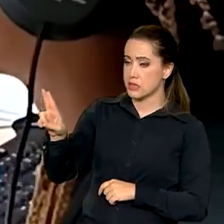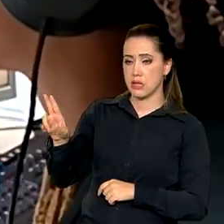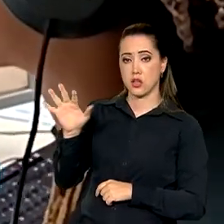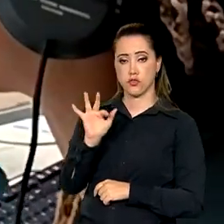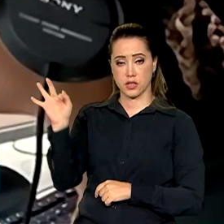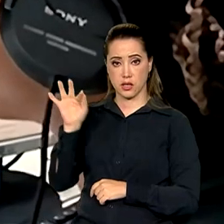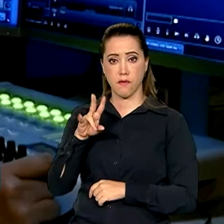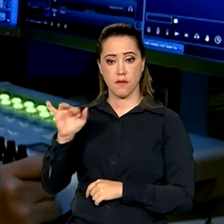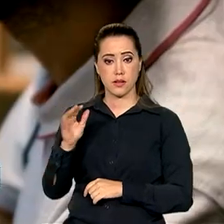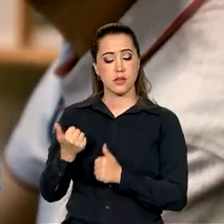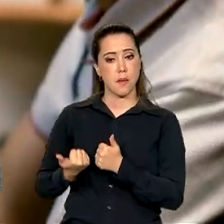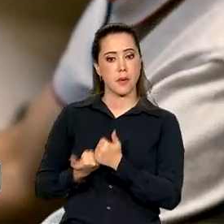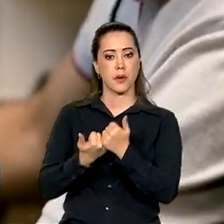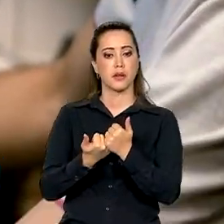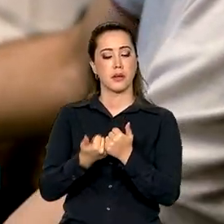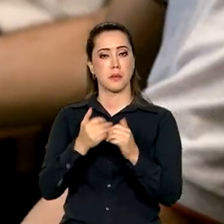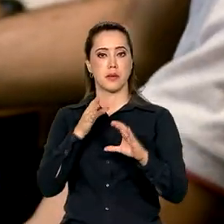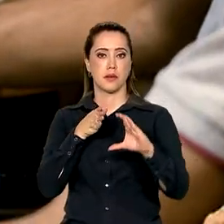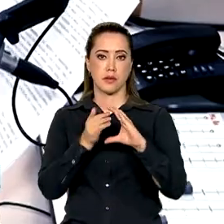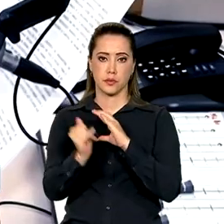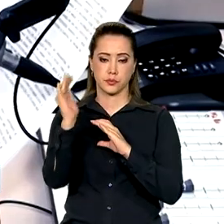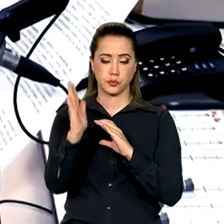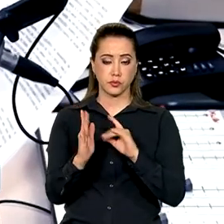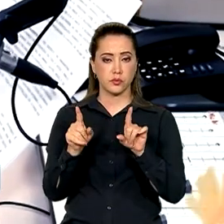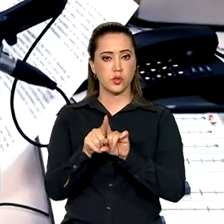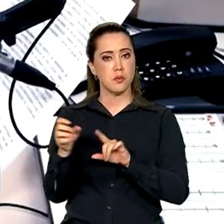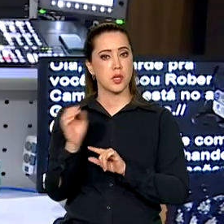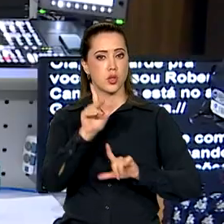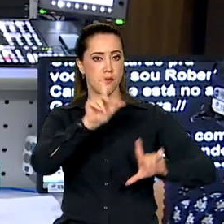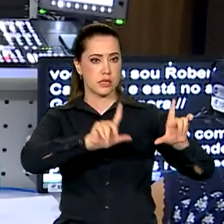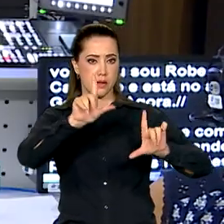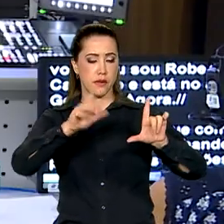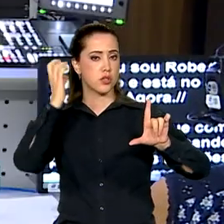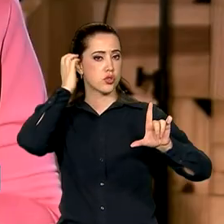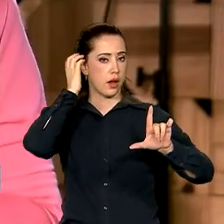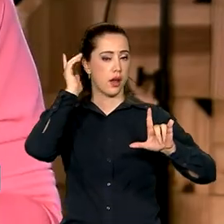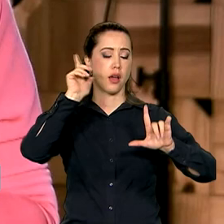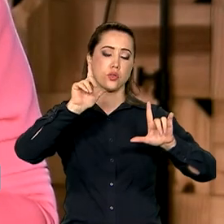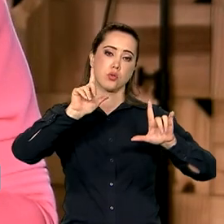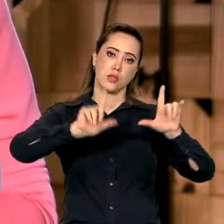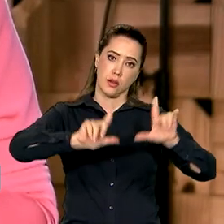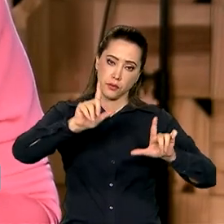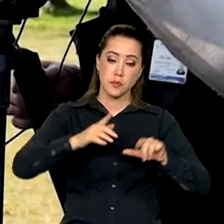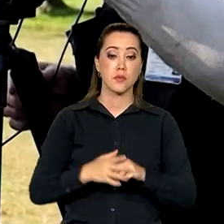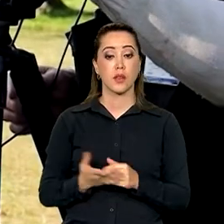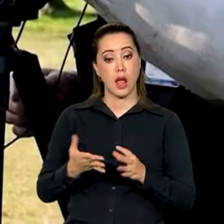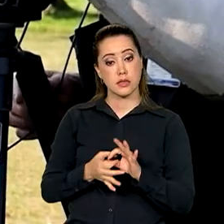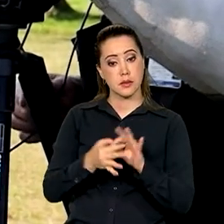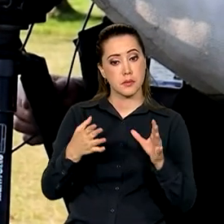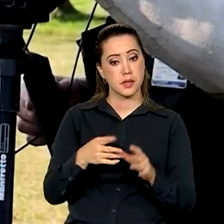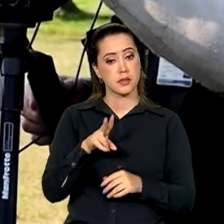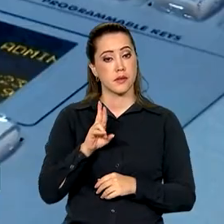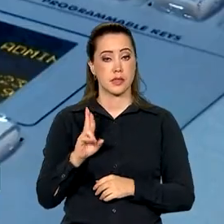orientadas pela Empresa Brasil de Comunicação para a operação de novas emissoras de rádio e televisão. As outorgas serão